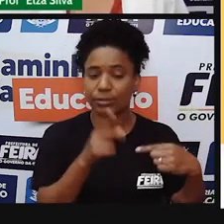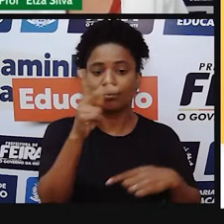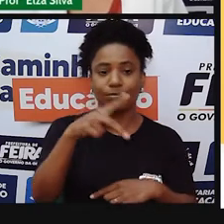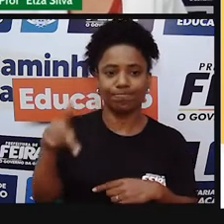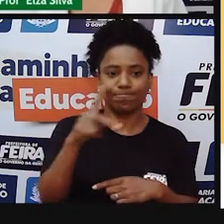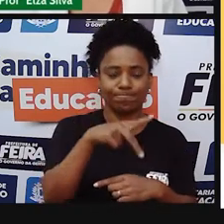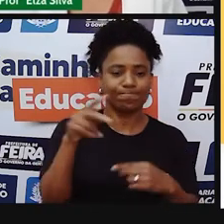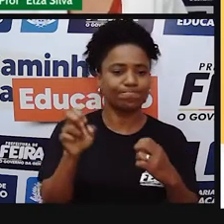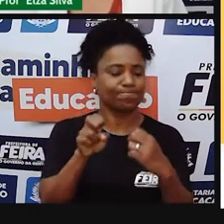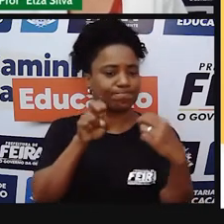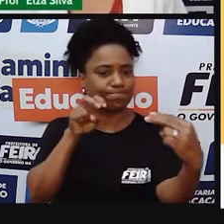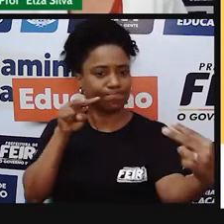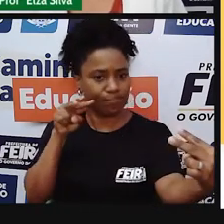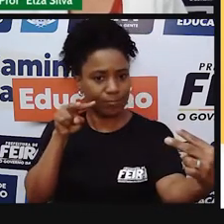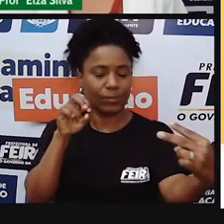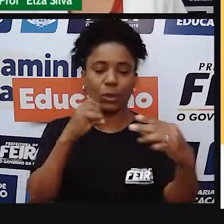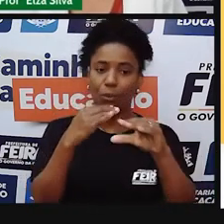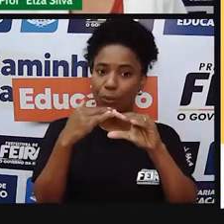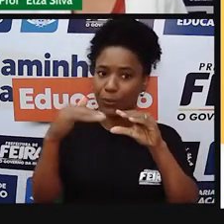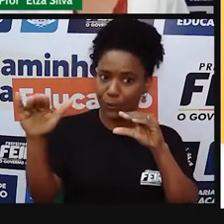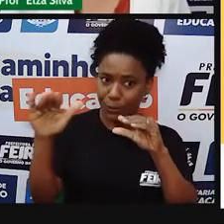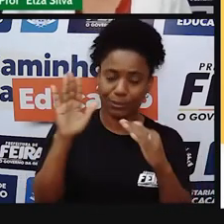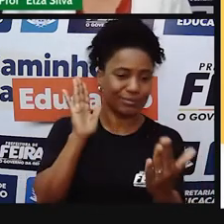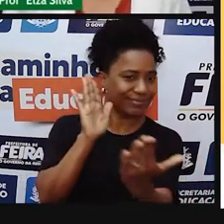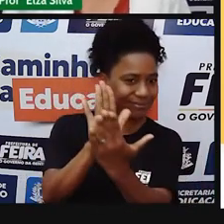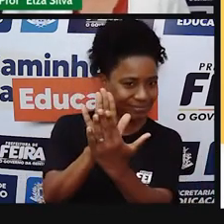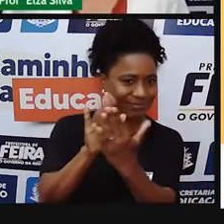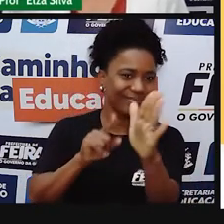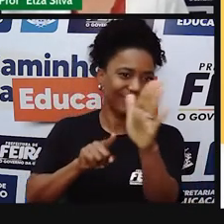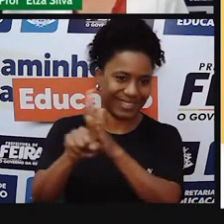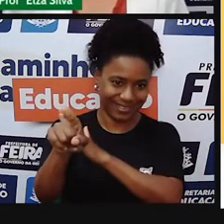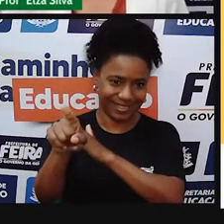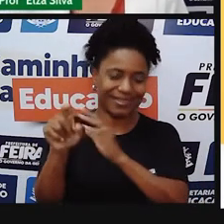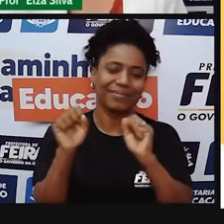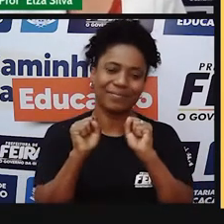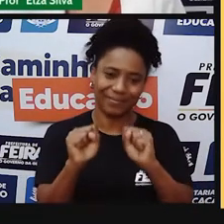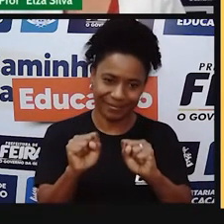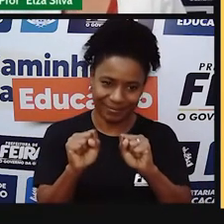professor ou sua professora. Ok? Let's go!